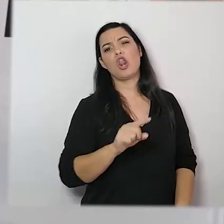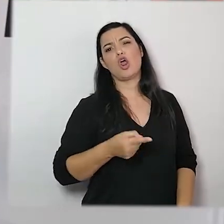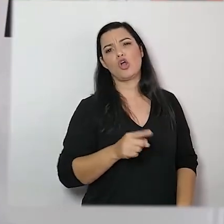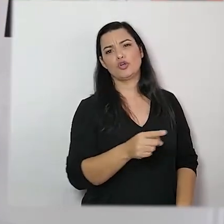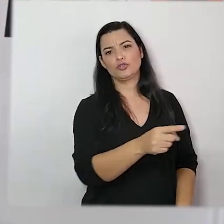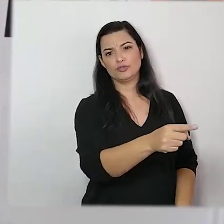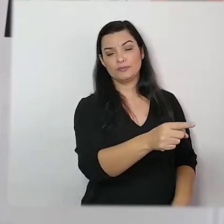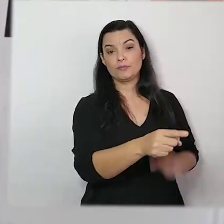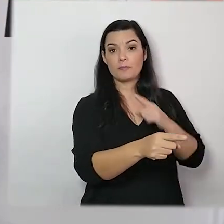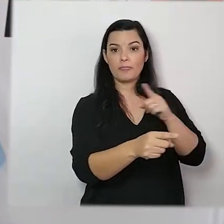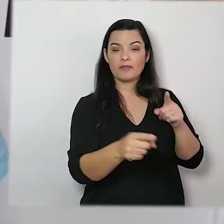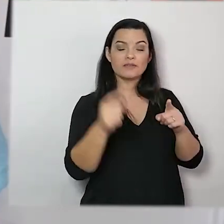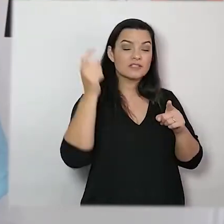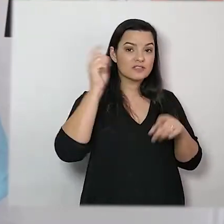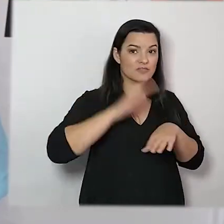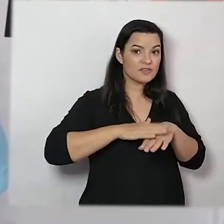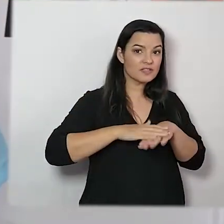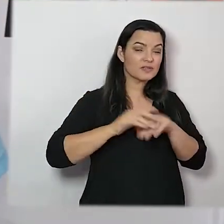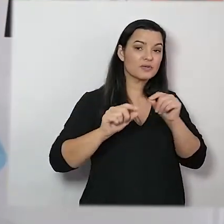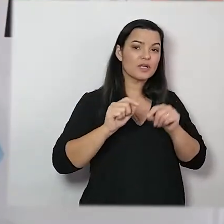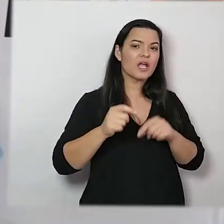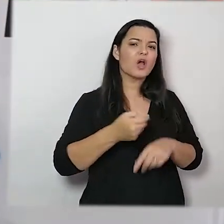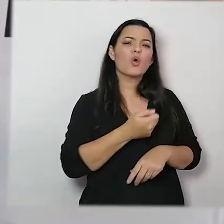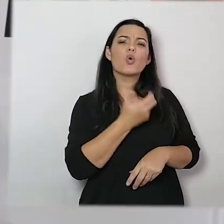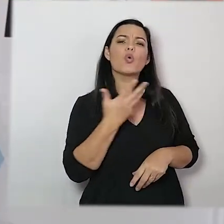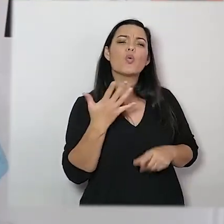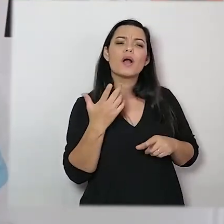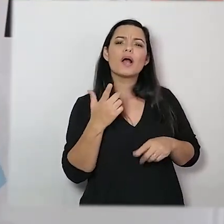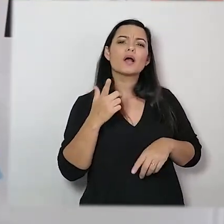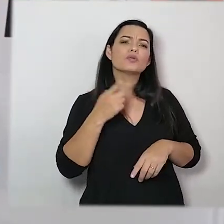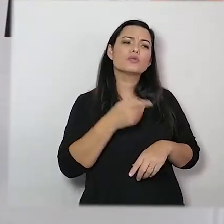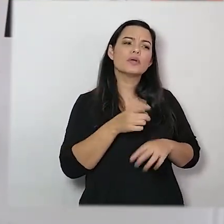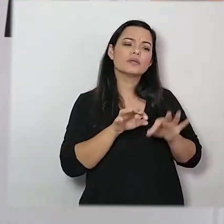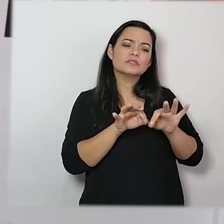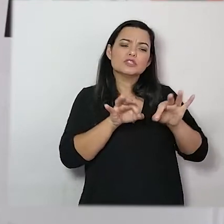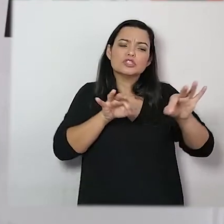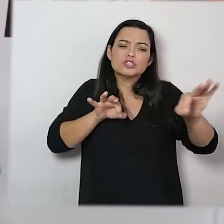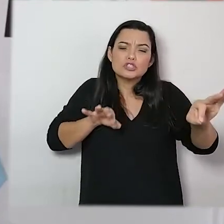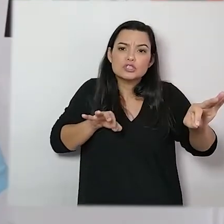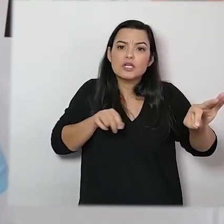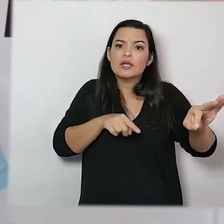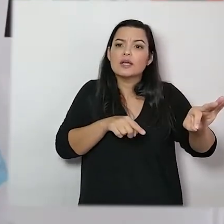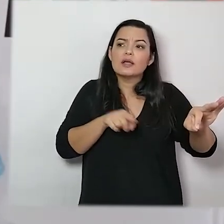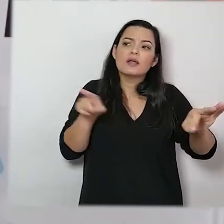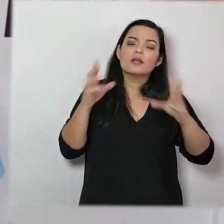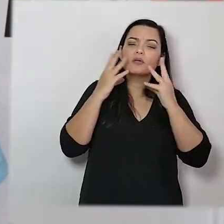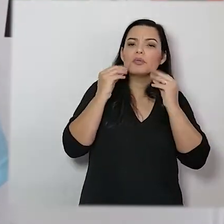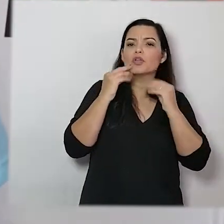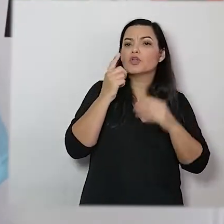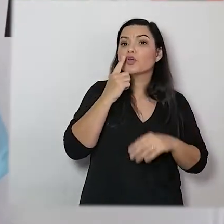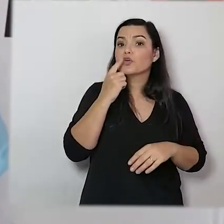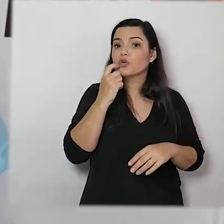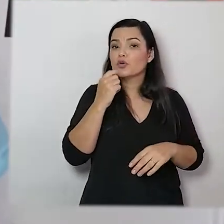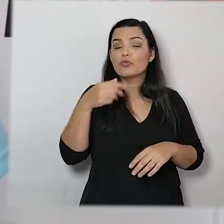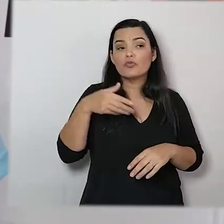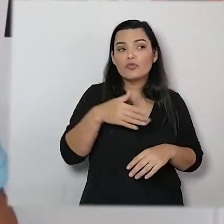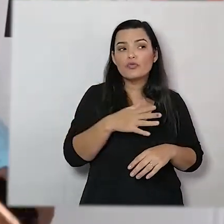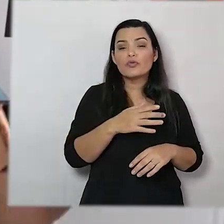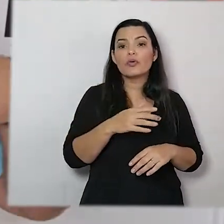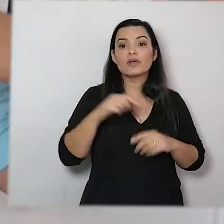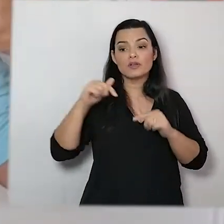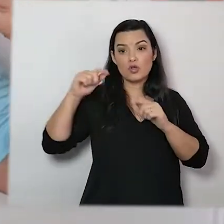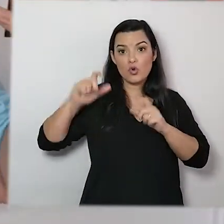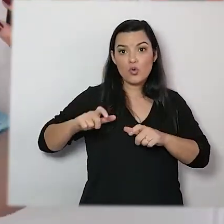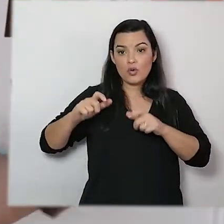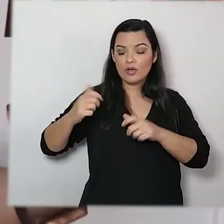estimativa quanto vocês acham que ele percorreu. Qual a distância do banhado